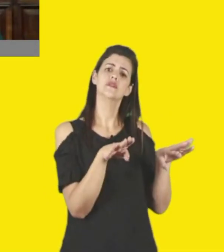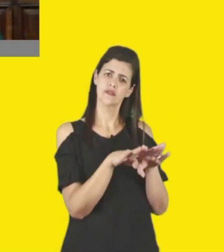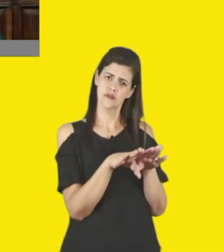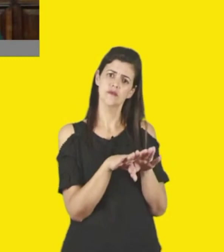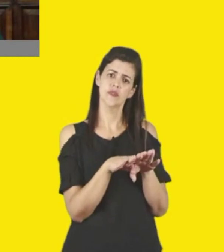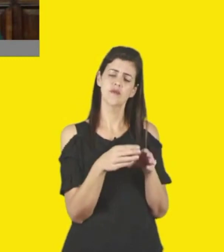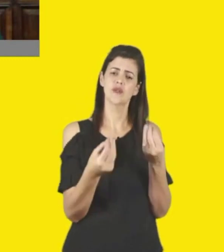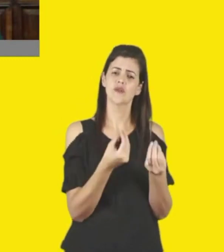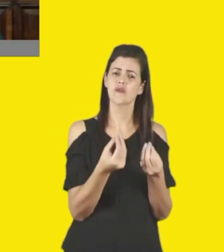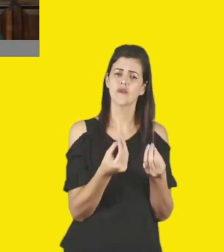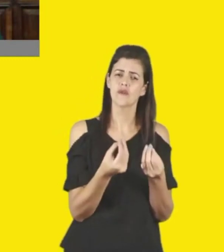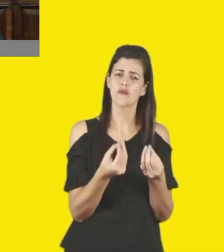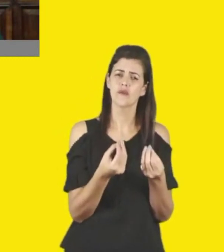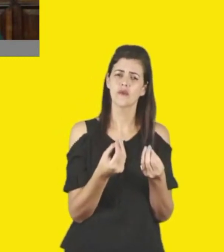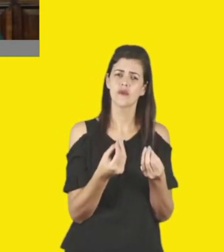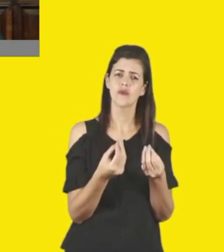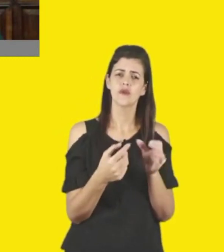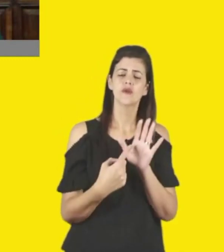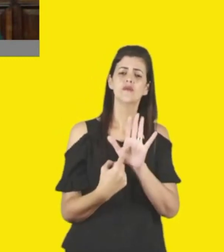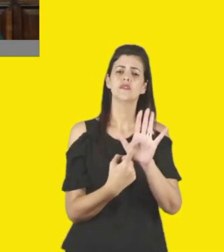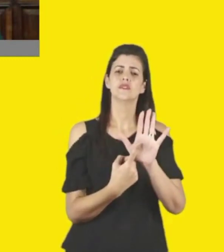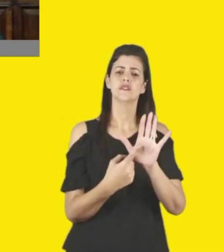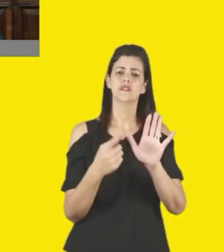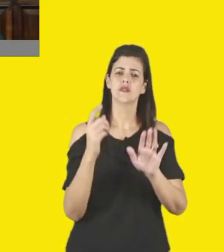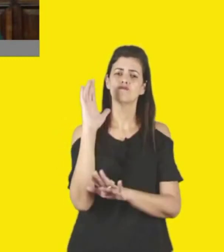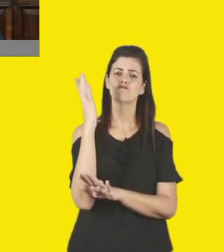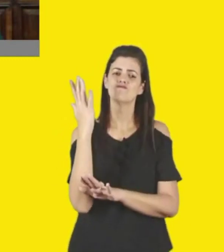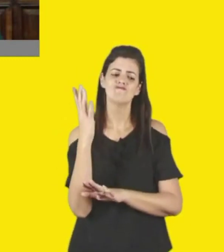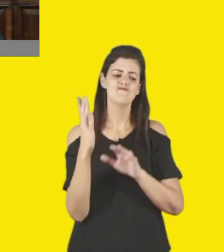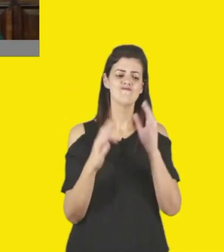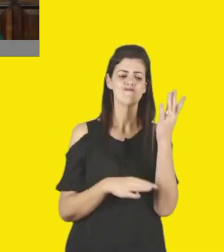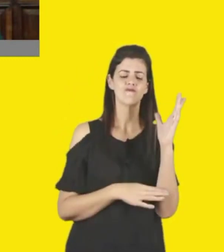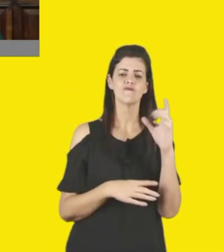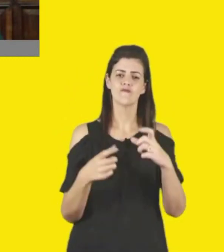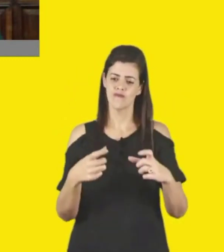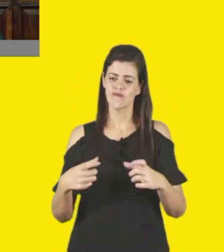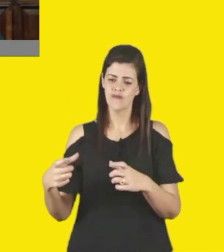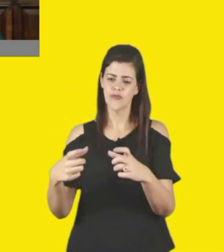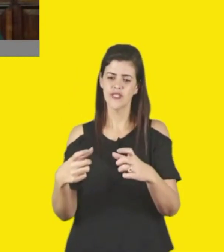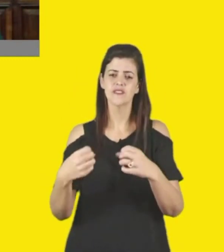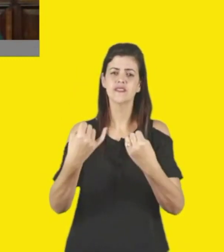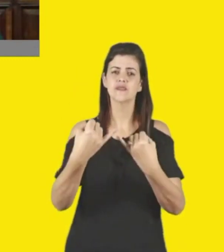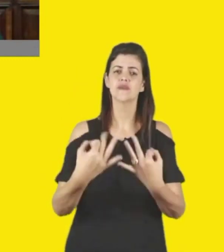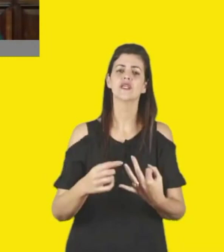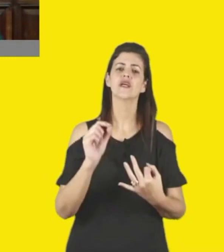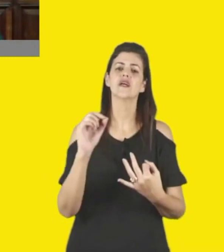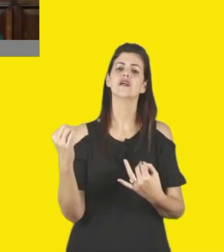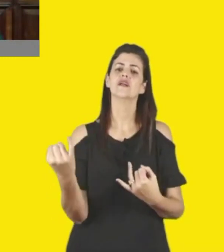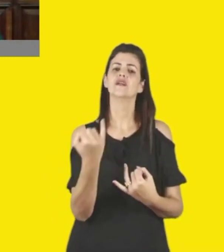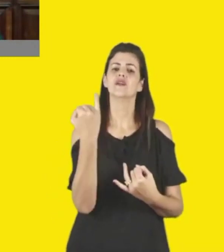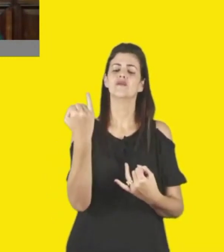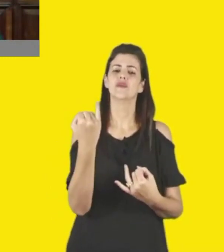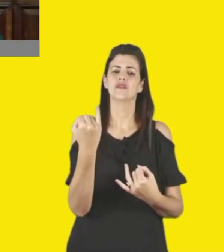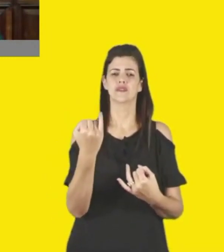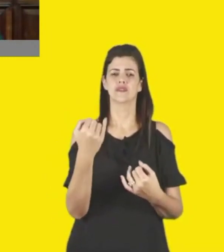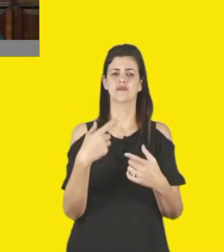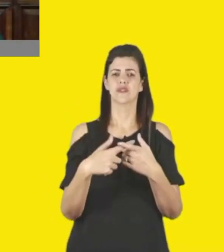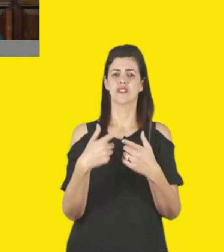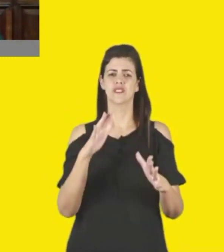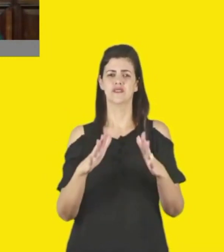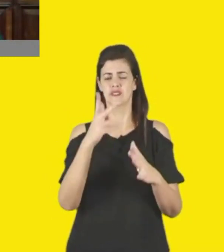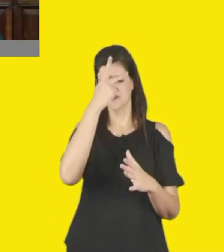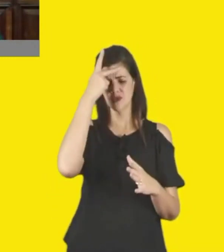sobre como nós, acho que todos nós, possamos dar acesso a essas pessoas que muitas vezes não têm